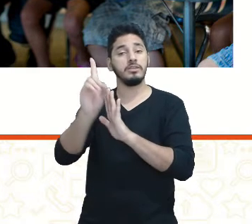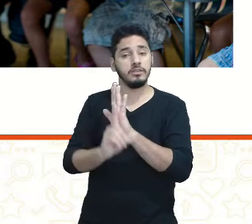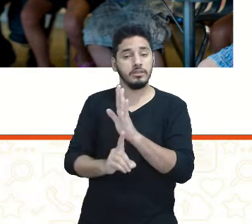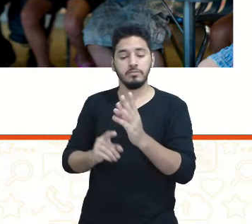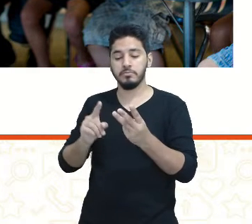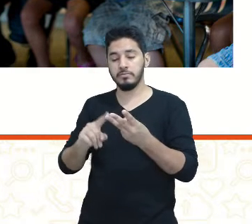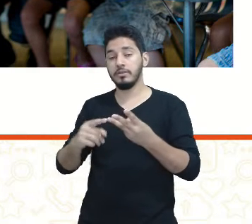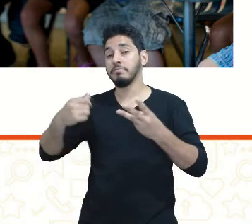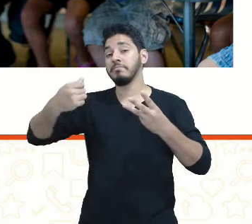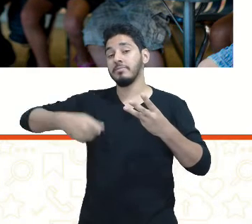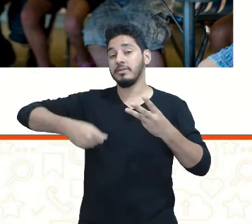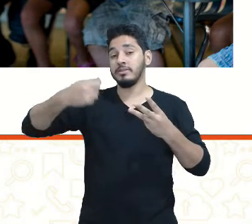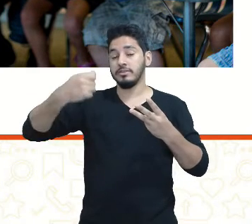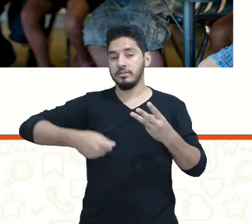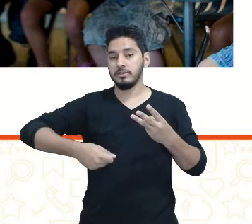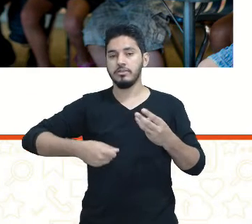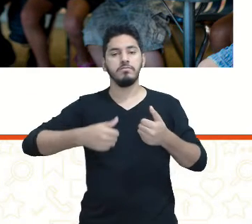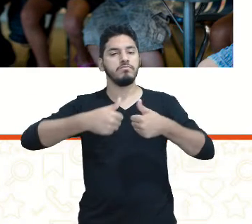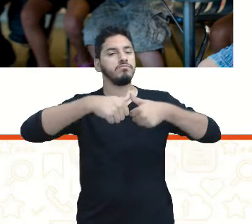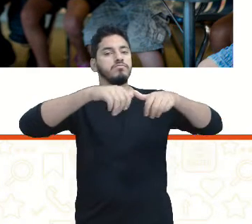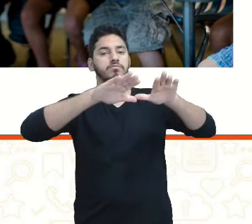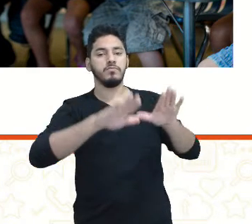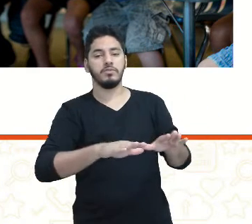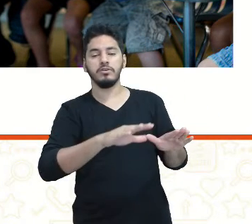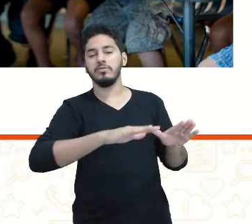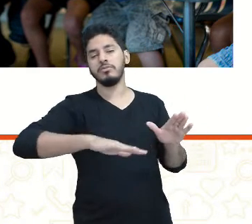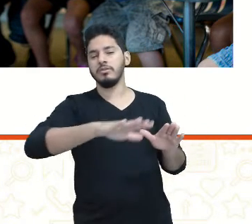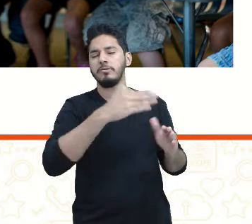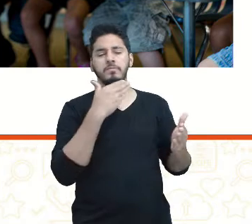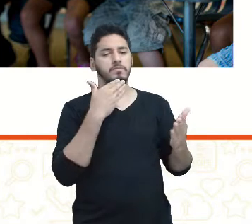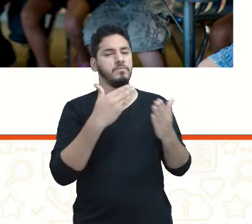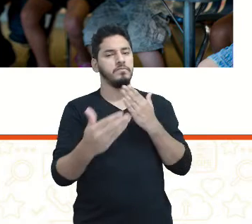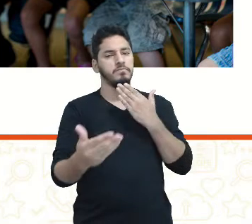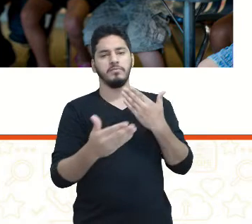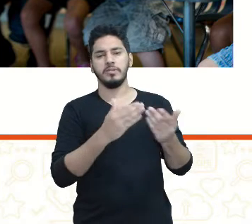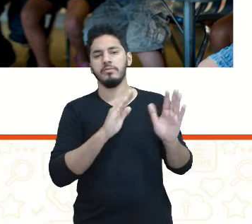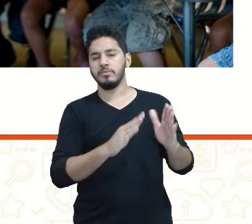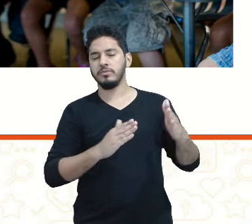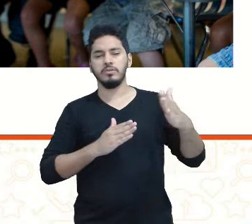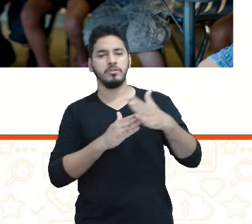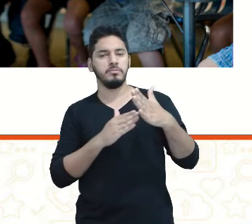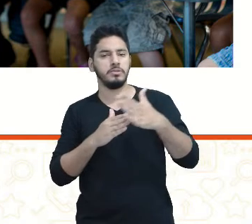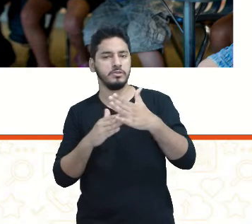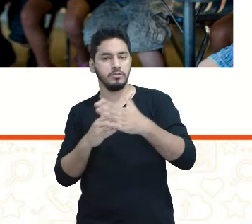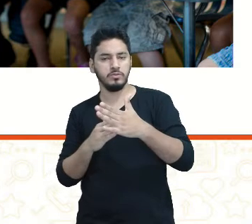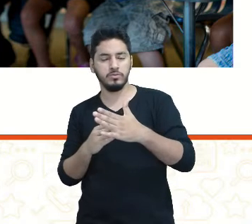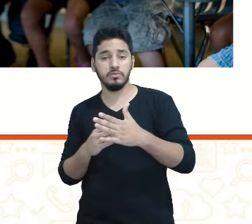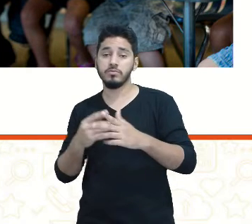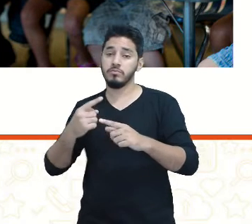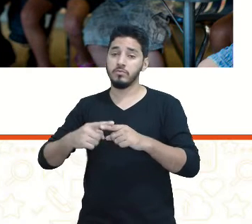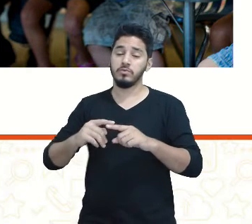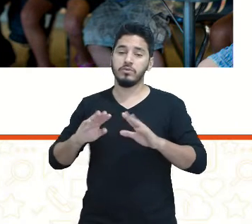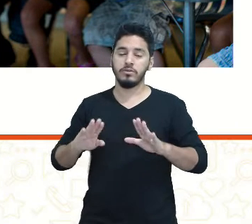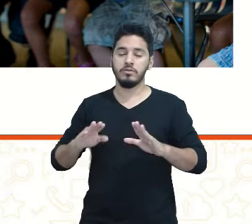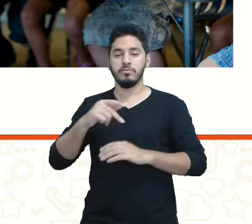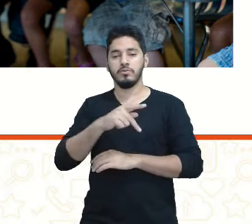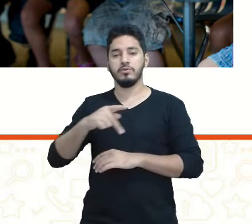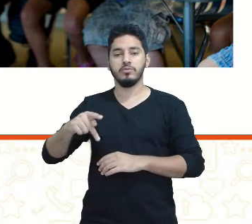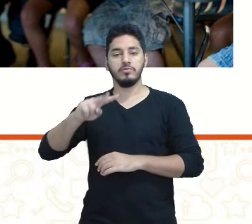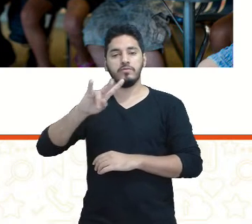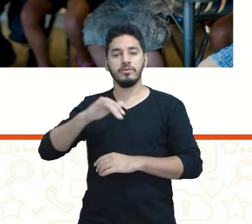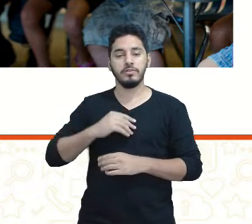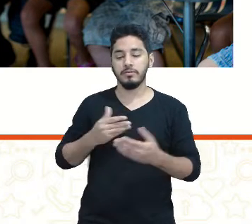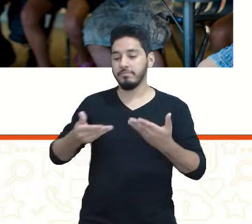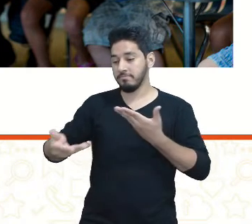precisa permanecer no ambiente, independente das suas limitações, porque aí o professor vai estar